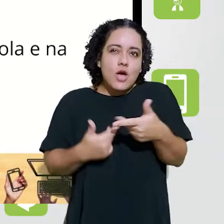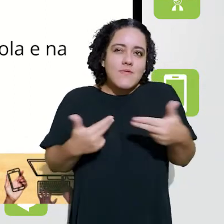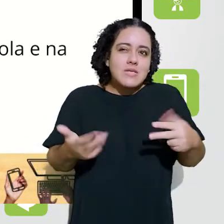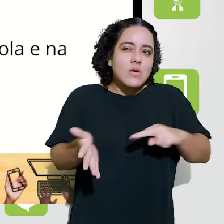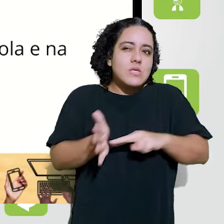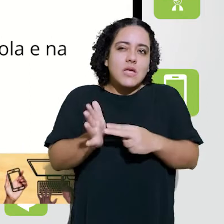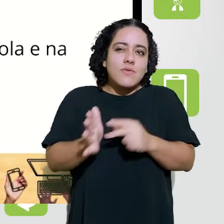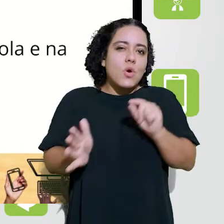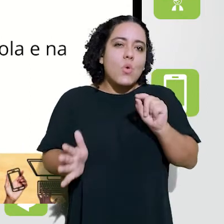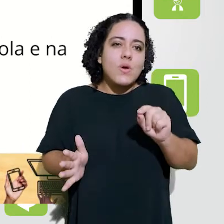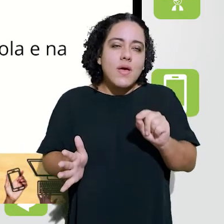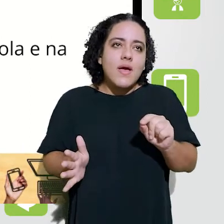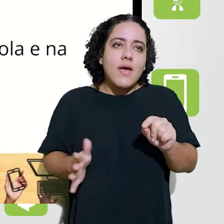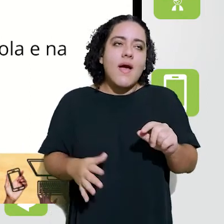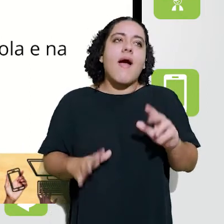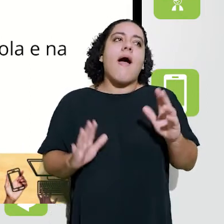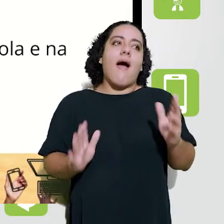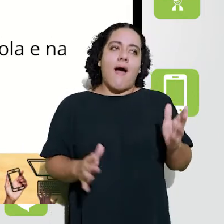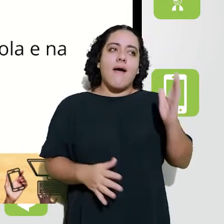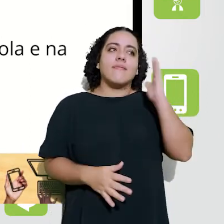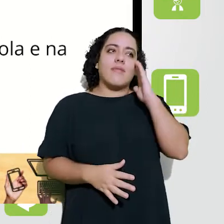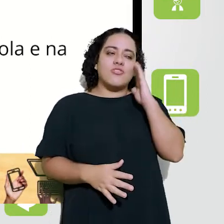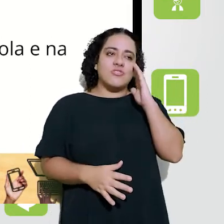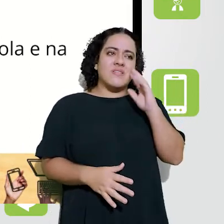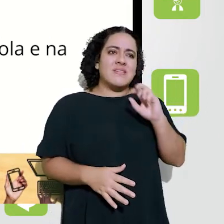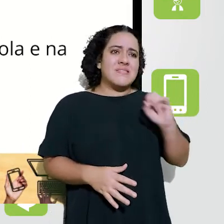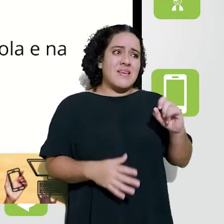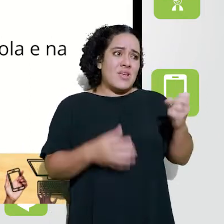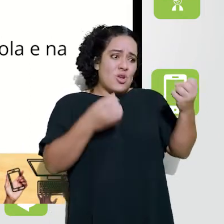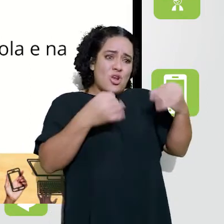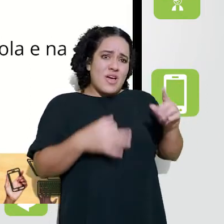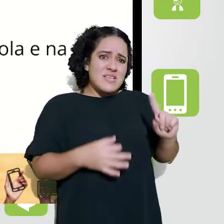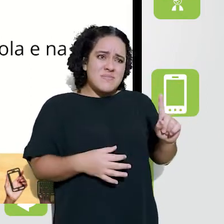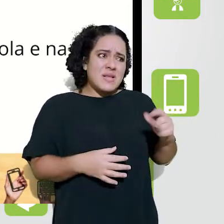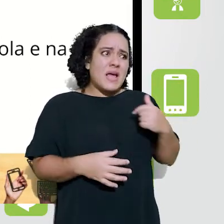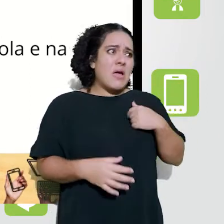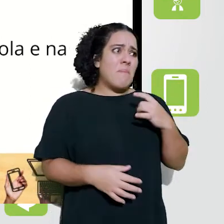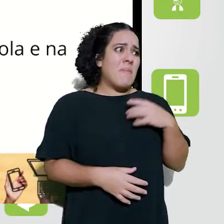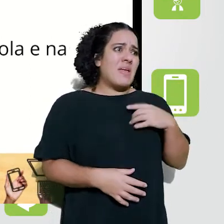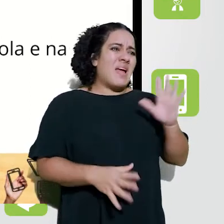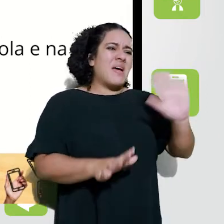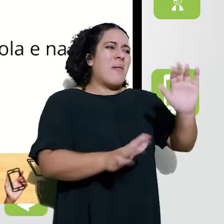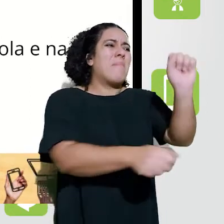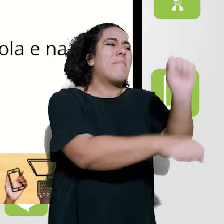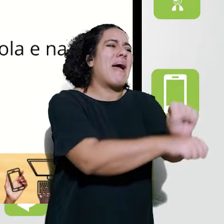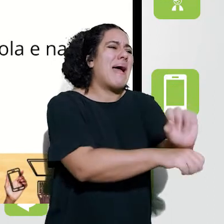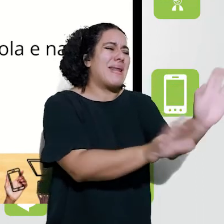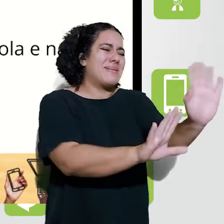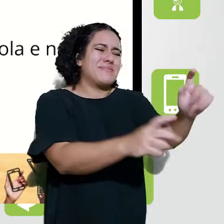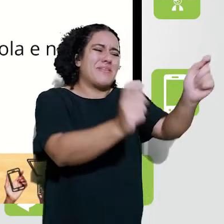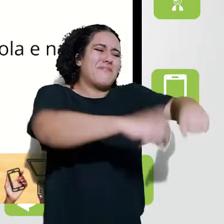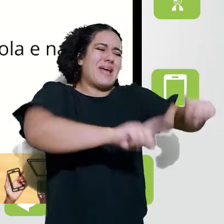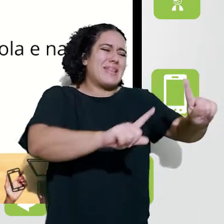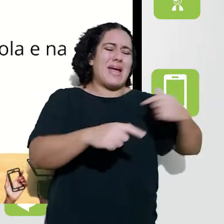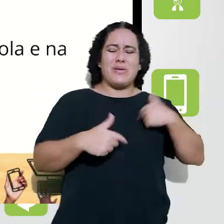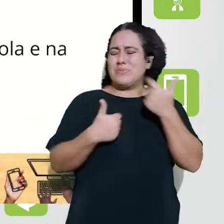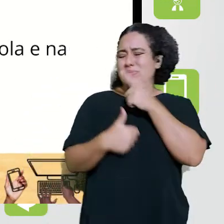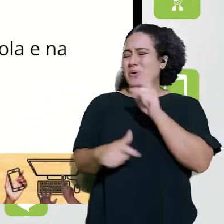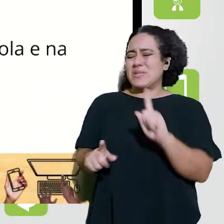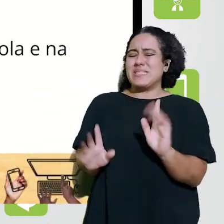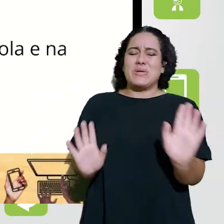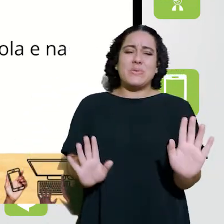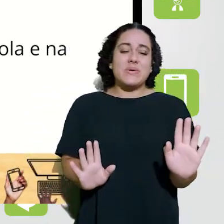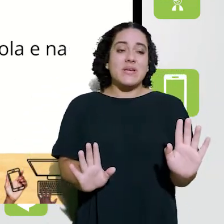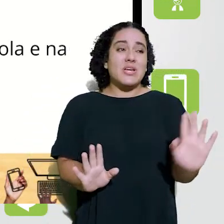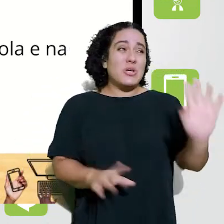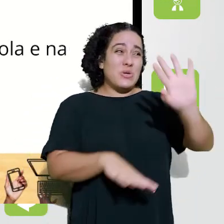Quando as pessoas cobram da gente toda essa inovação, gente, por vezes, fala, para, calma, não, não vai dar certo, né? É